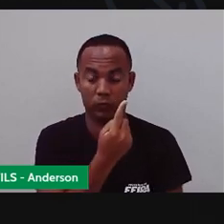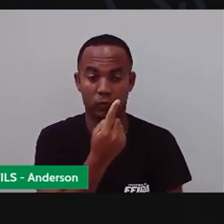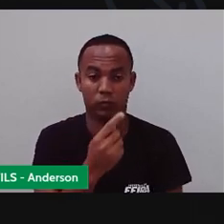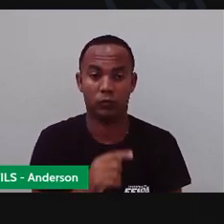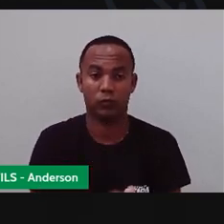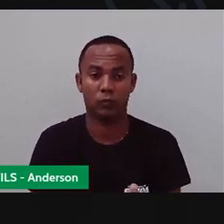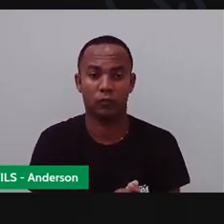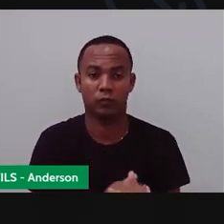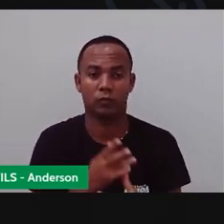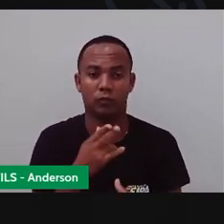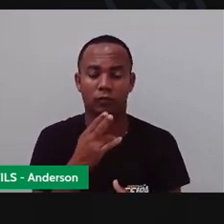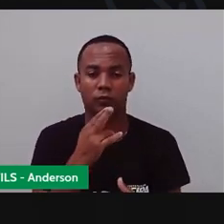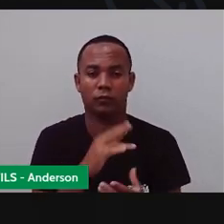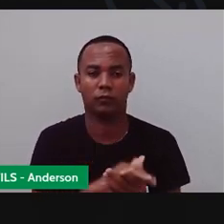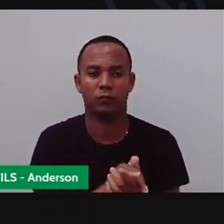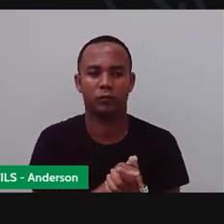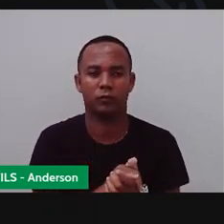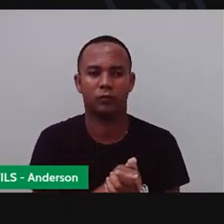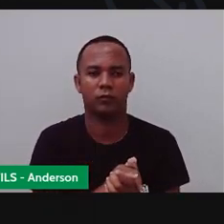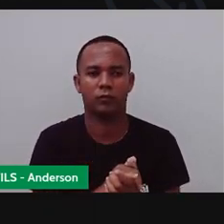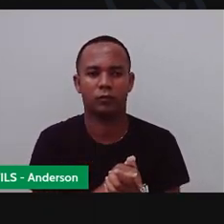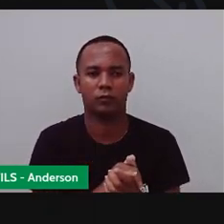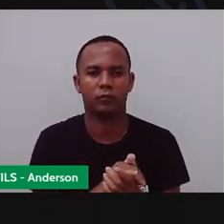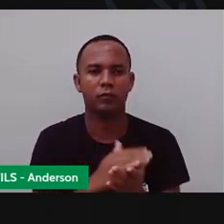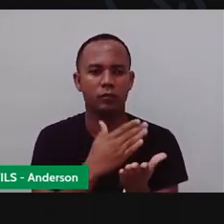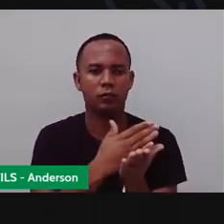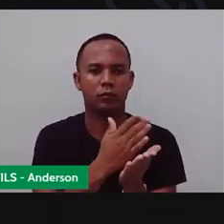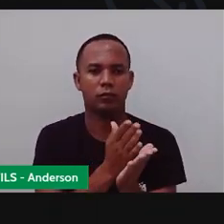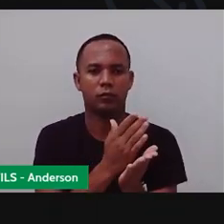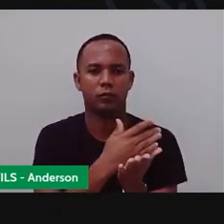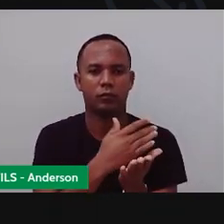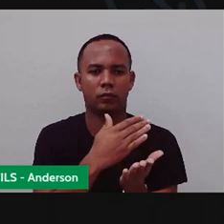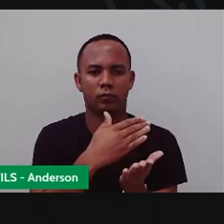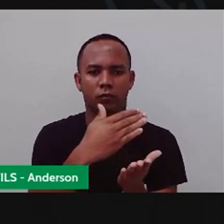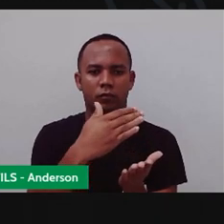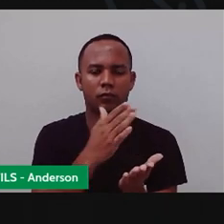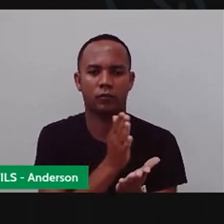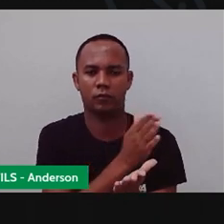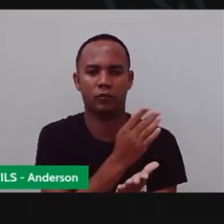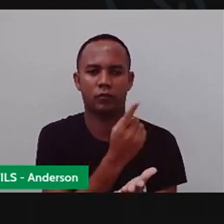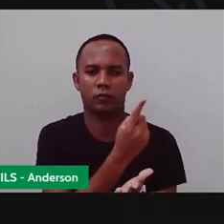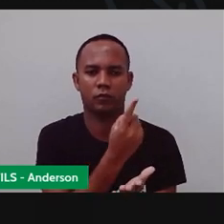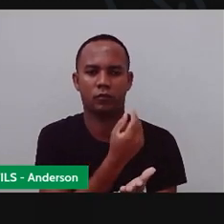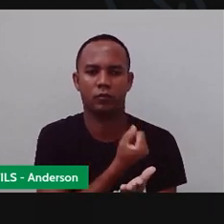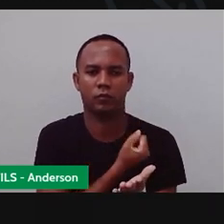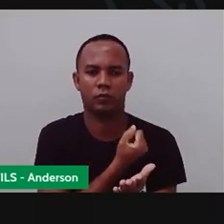A gente corta aqui, ó. Vai dividindo. Um, dois, três...